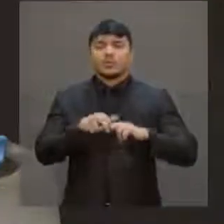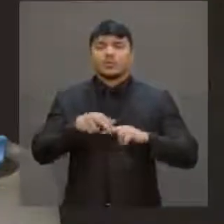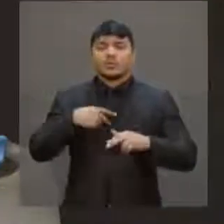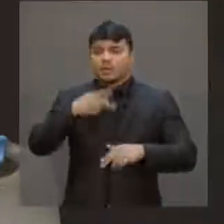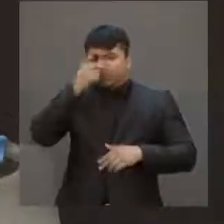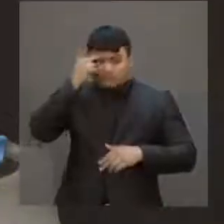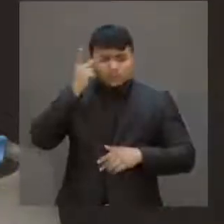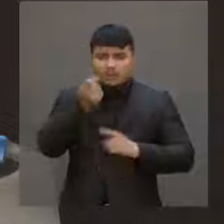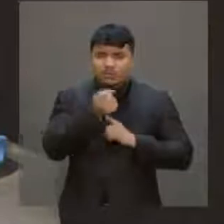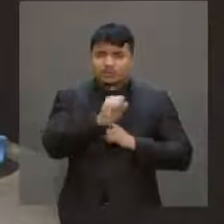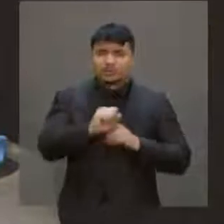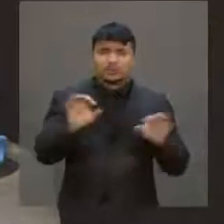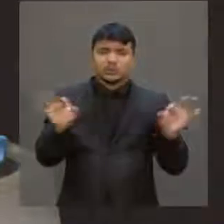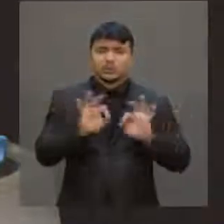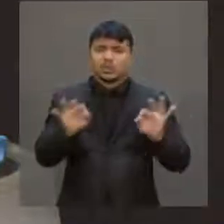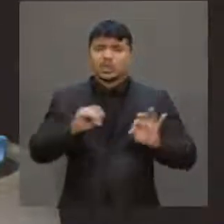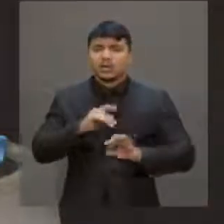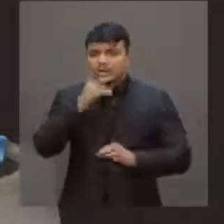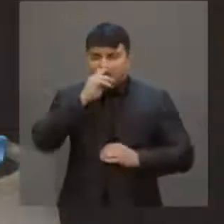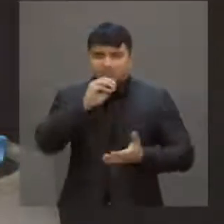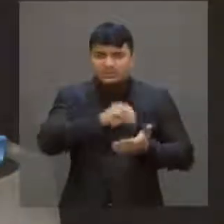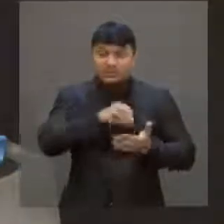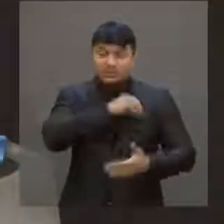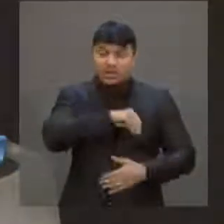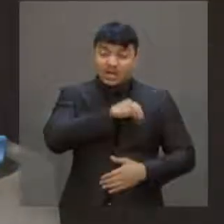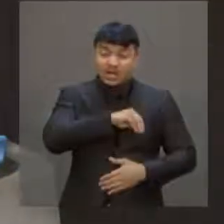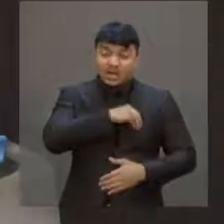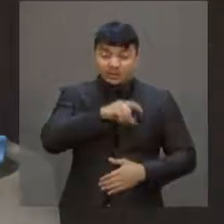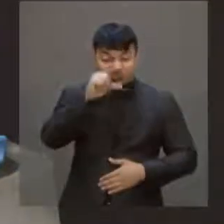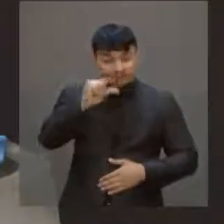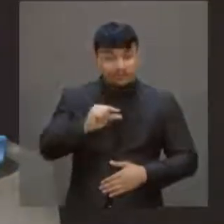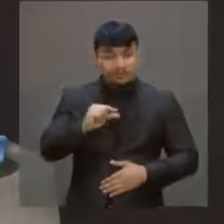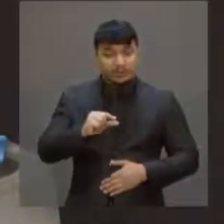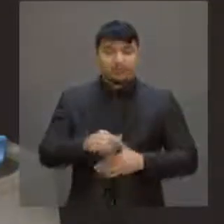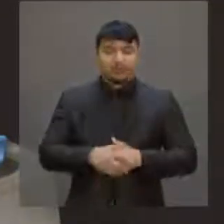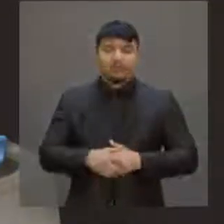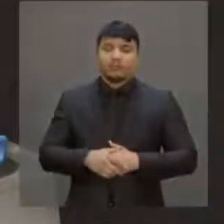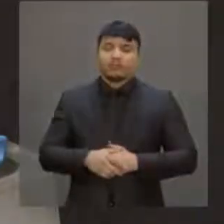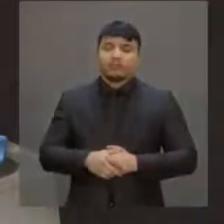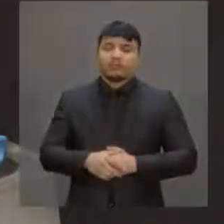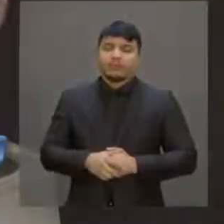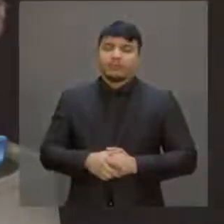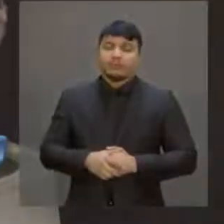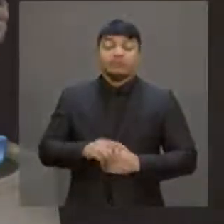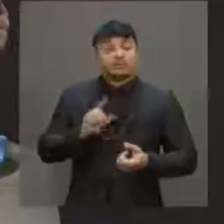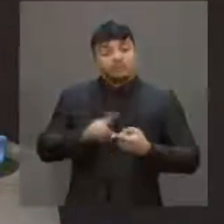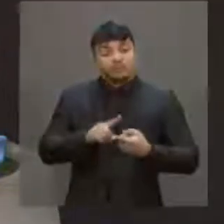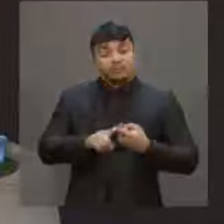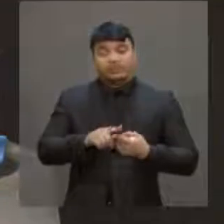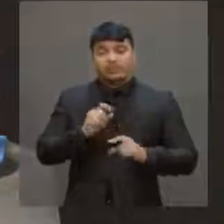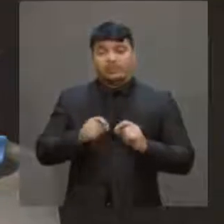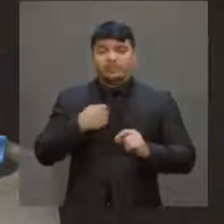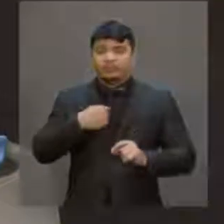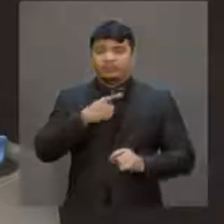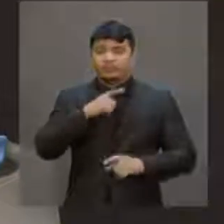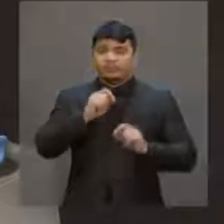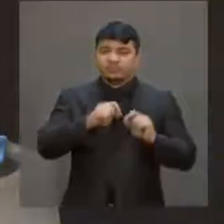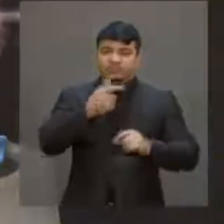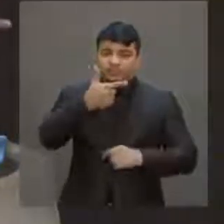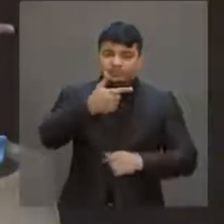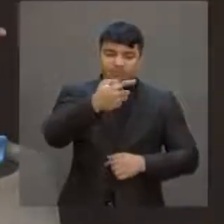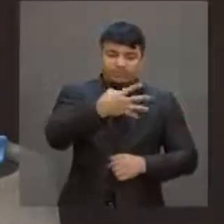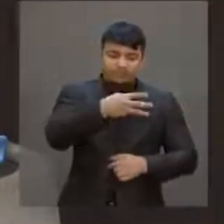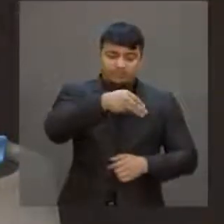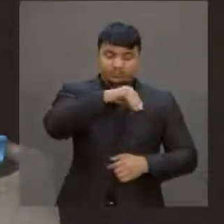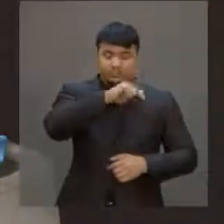proteção, ganhando menos que o salário mínimo, inclusive. Sem contar que nós estamos com 24 milhões